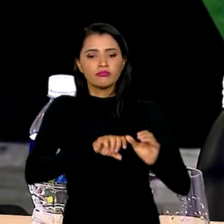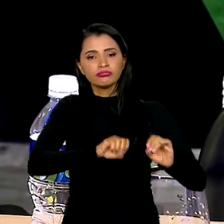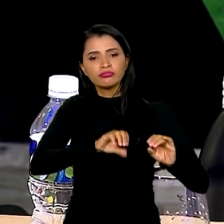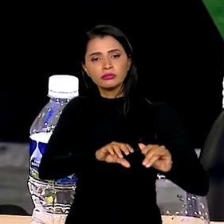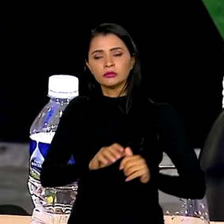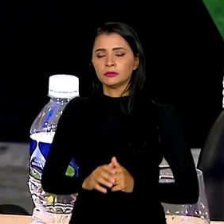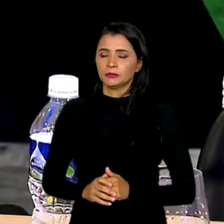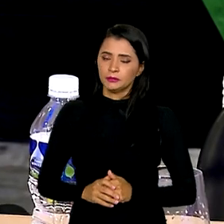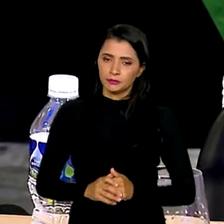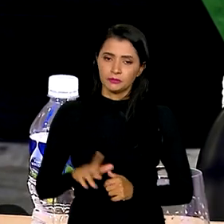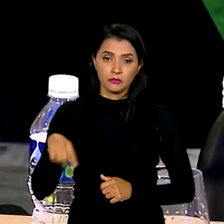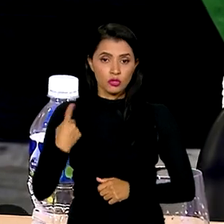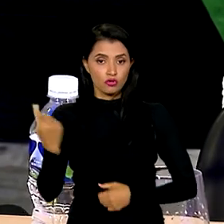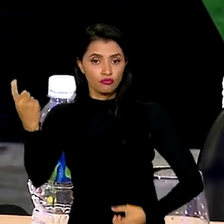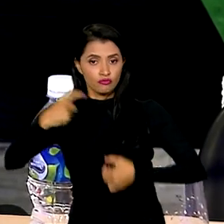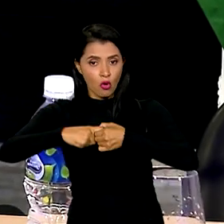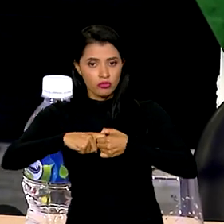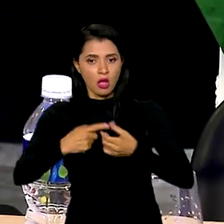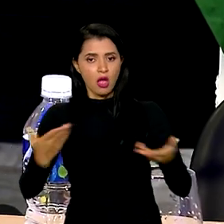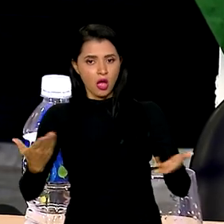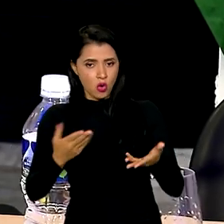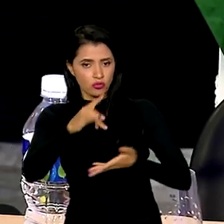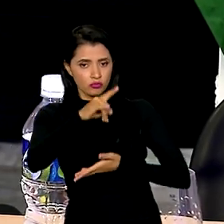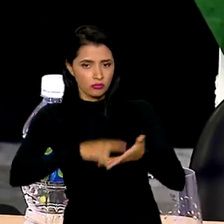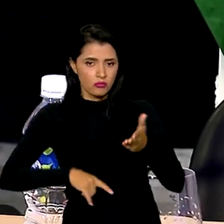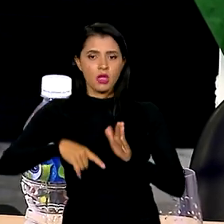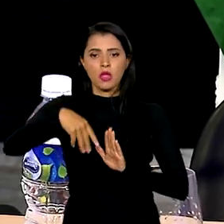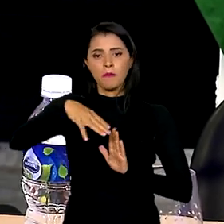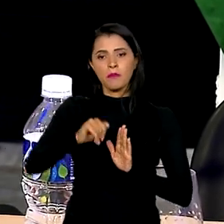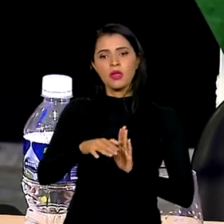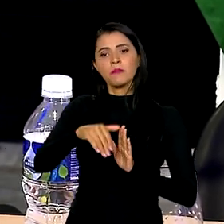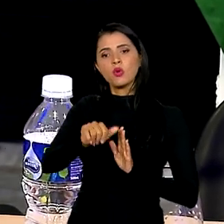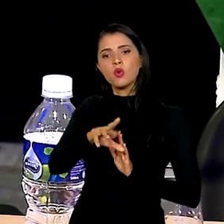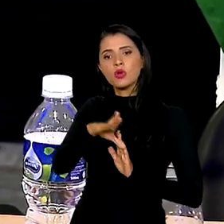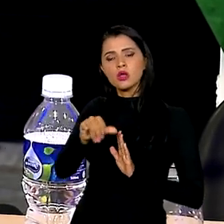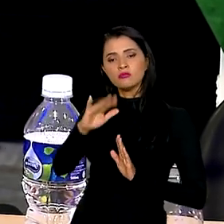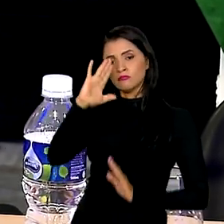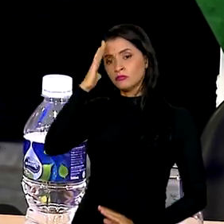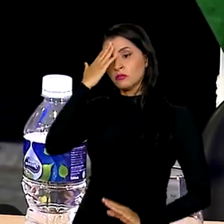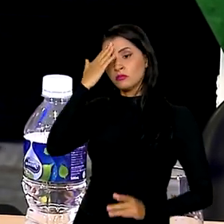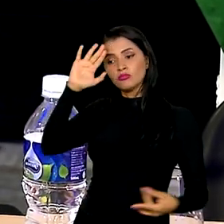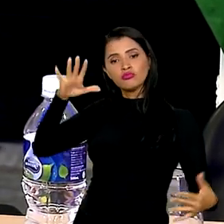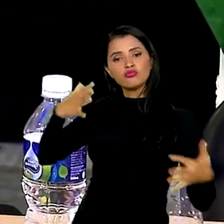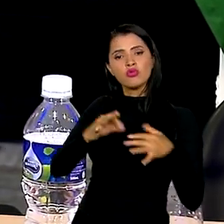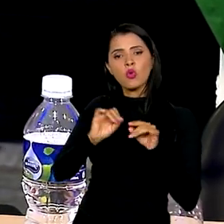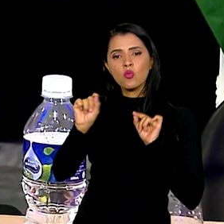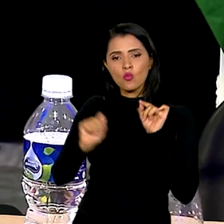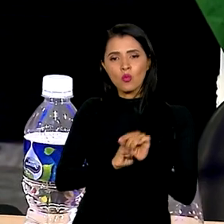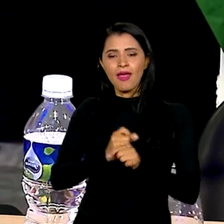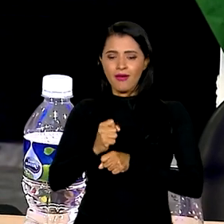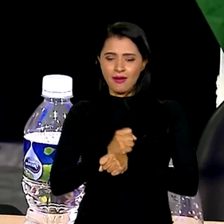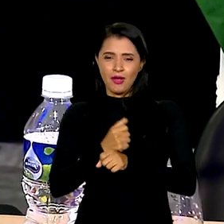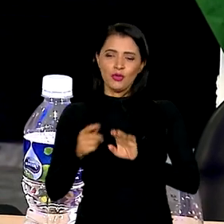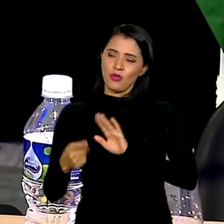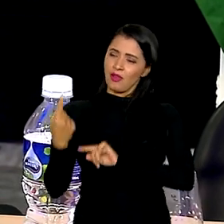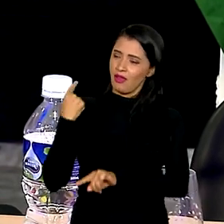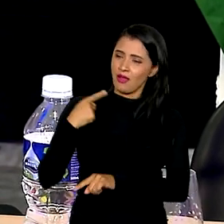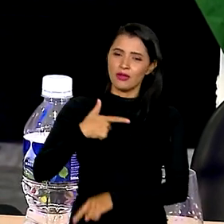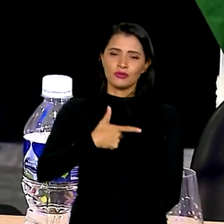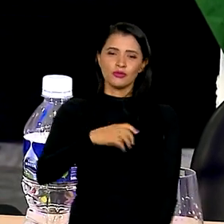retomar o memorando de entendimento que é de 2002,